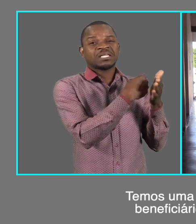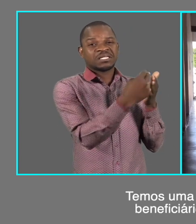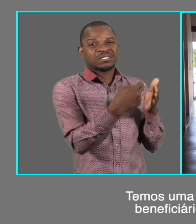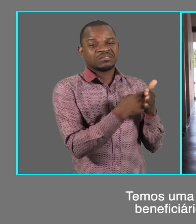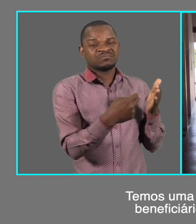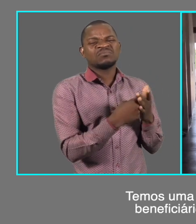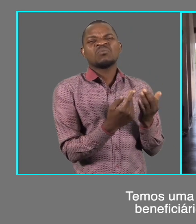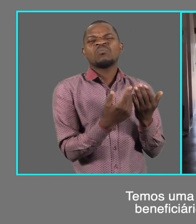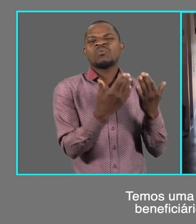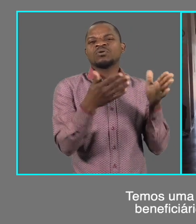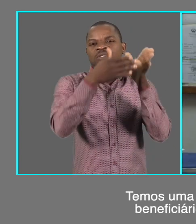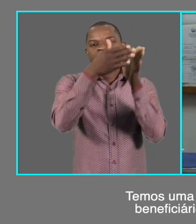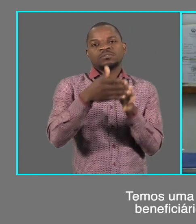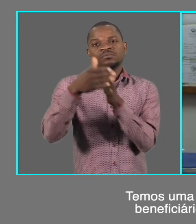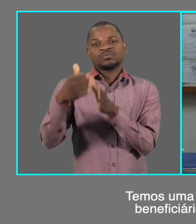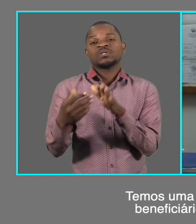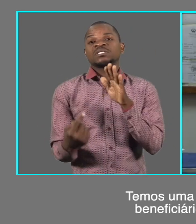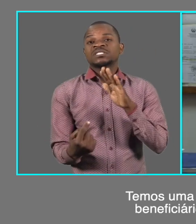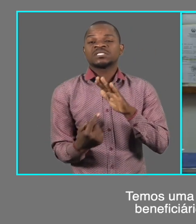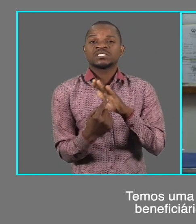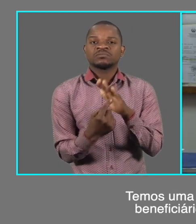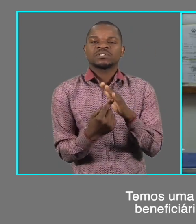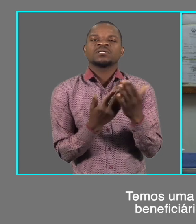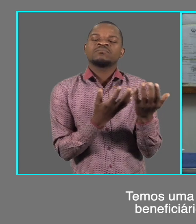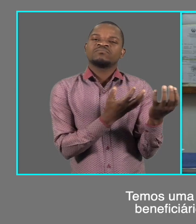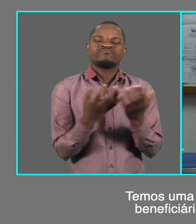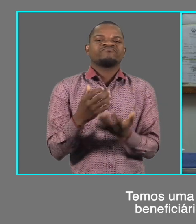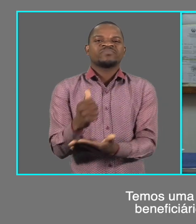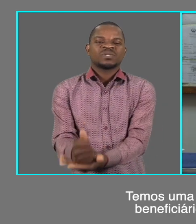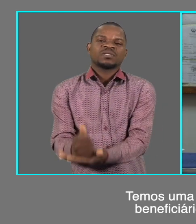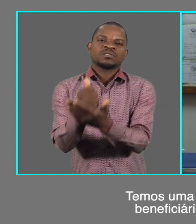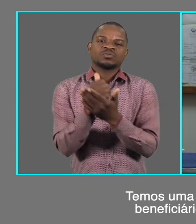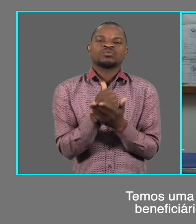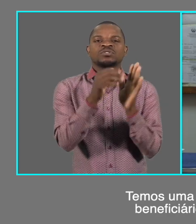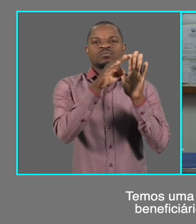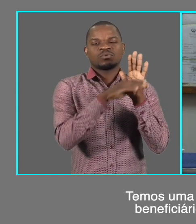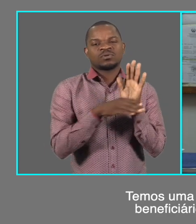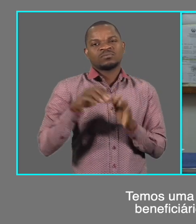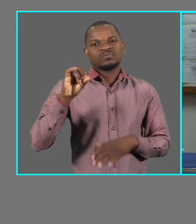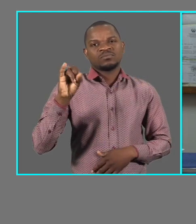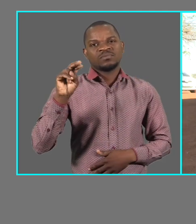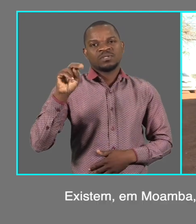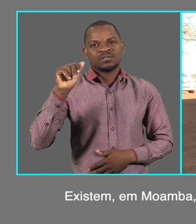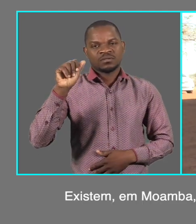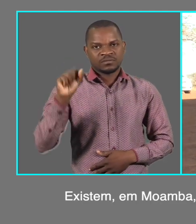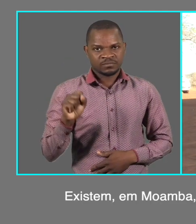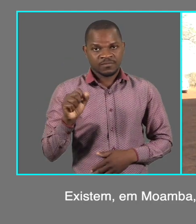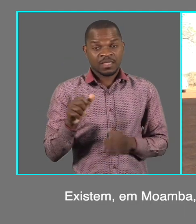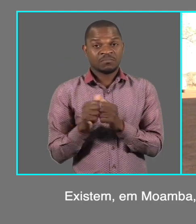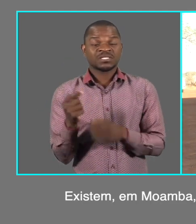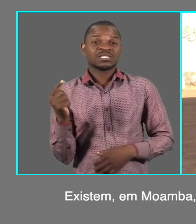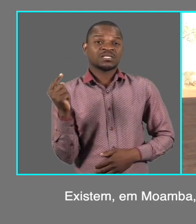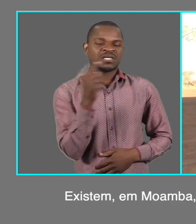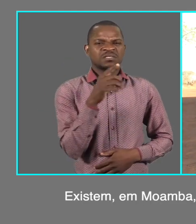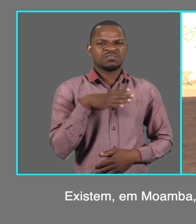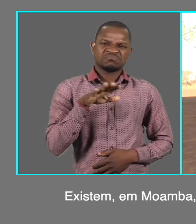Temos uma lista enorme de beneficiários que estão à espera de candidatos a beneficiar do programa Madrinas. Existe em